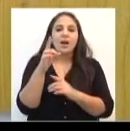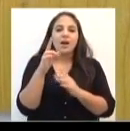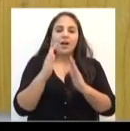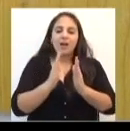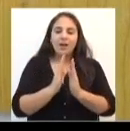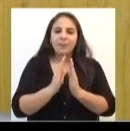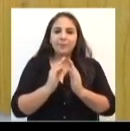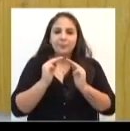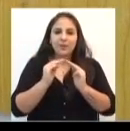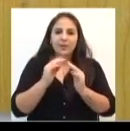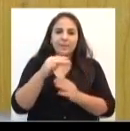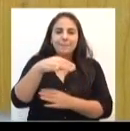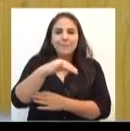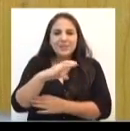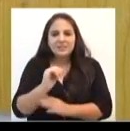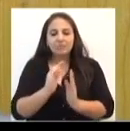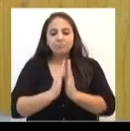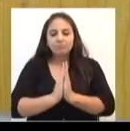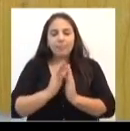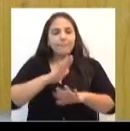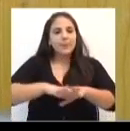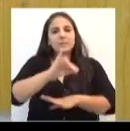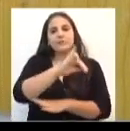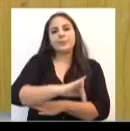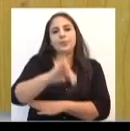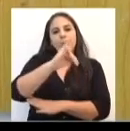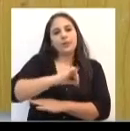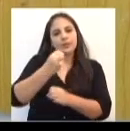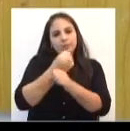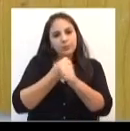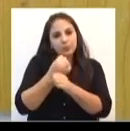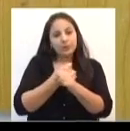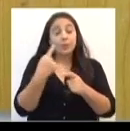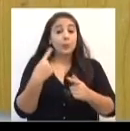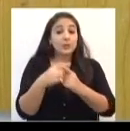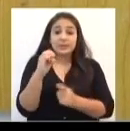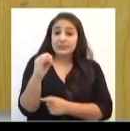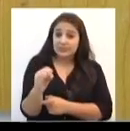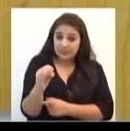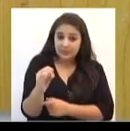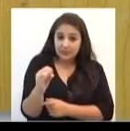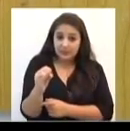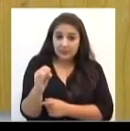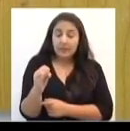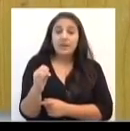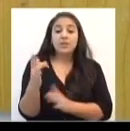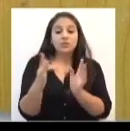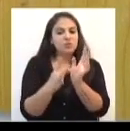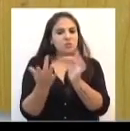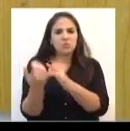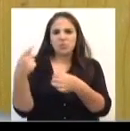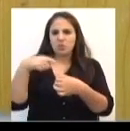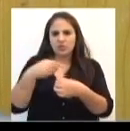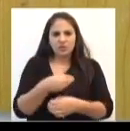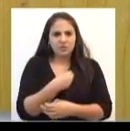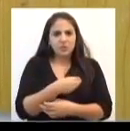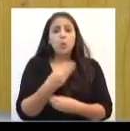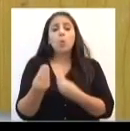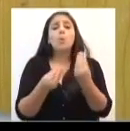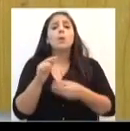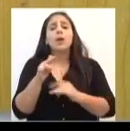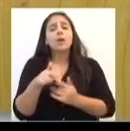mais importante do ano. Porque se Jesus não tivesse ressuscitado, Ivan seria a nossa fé.